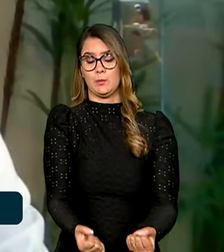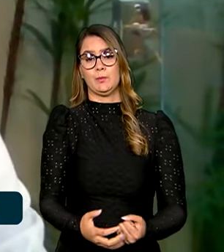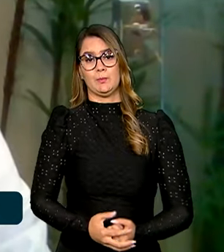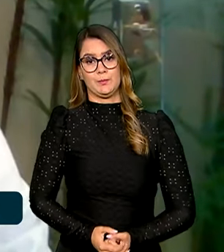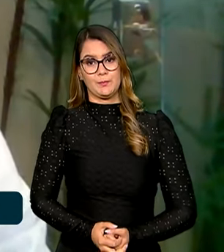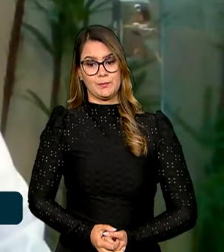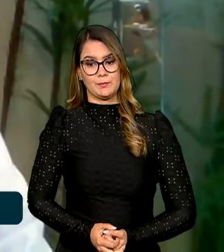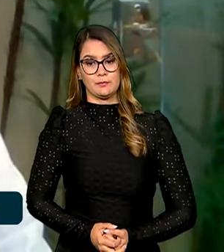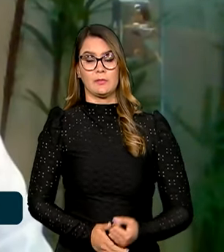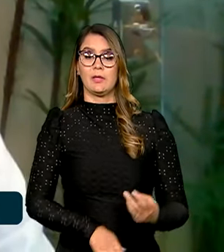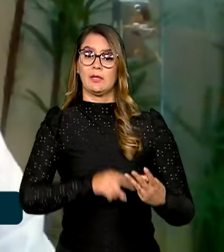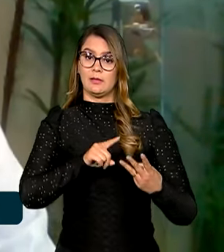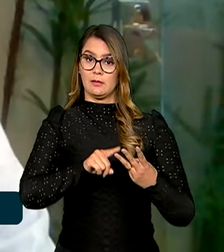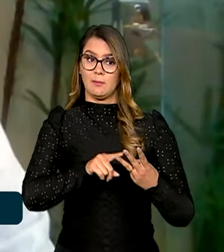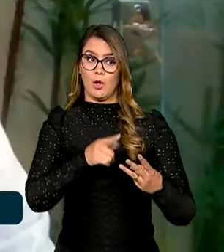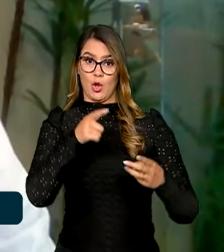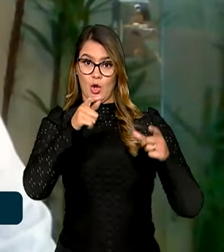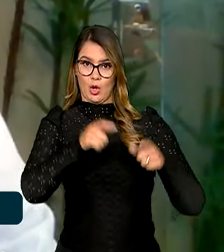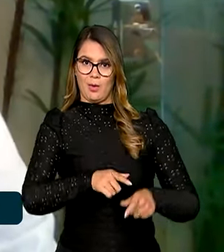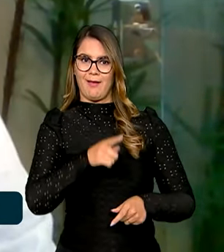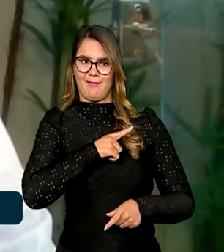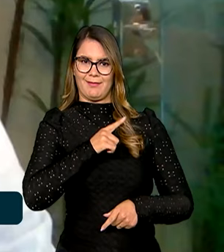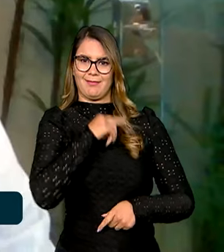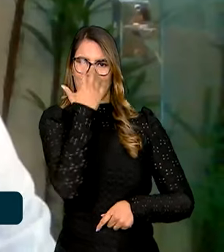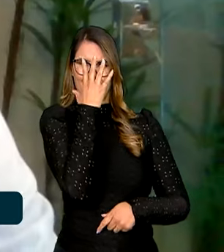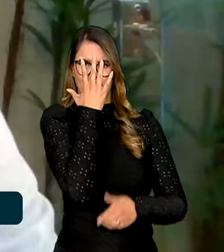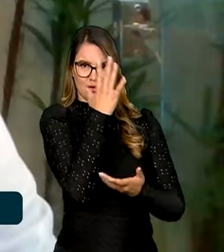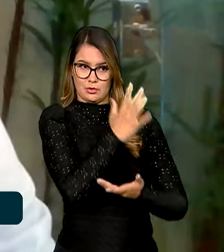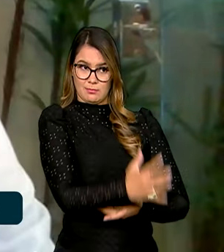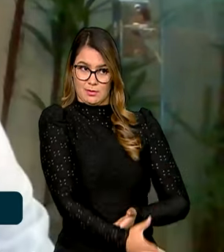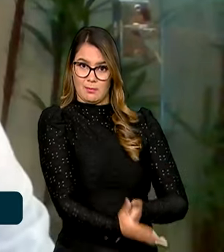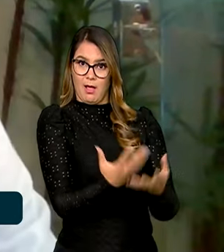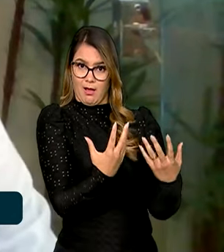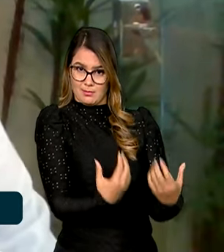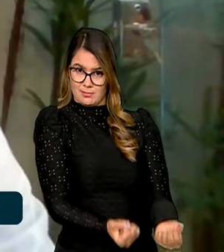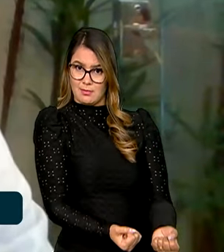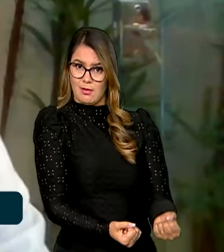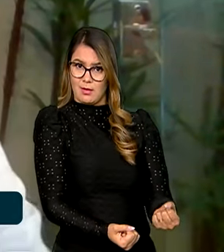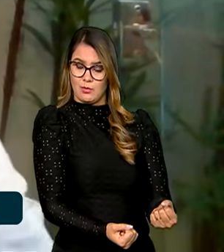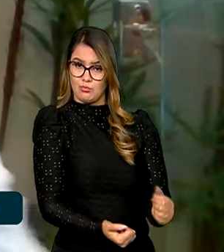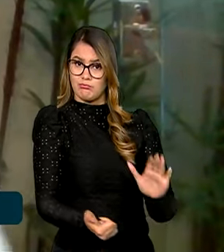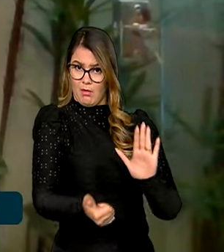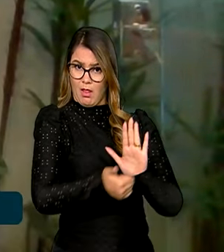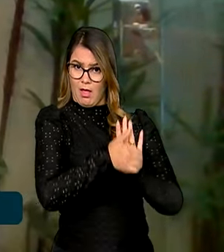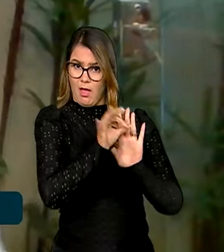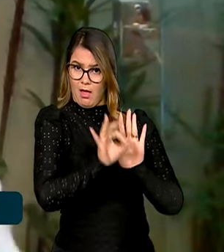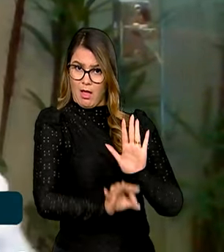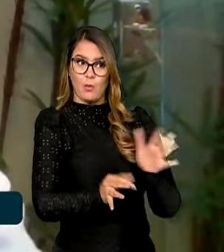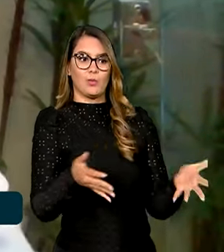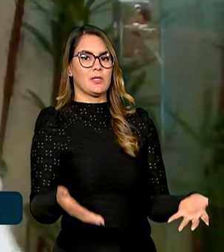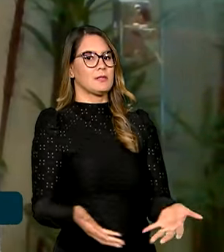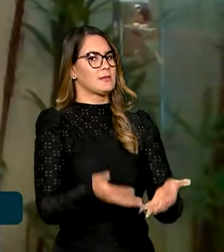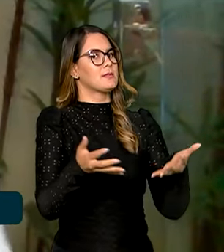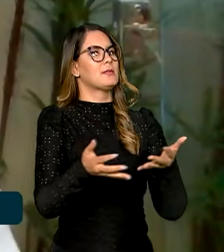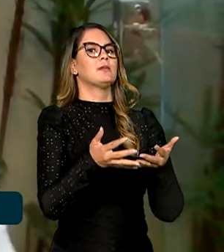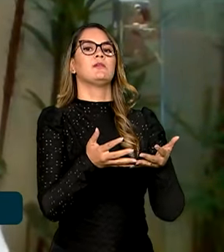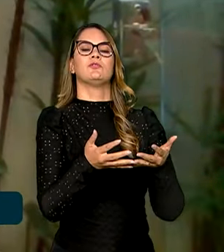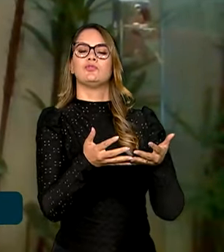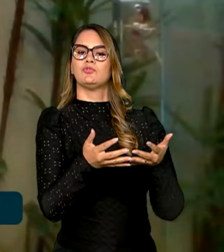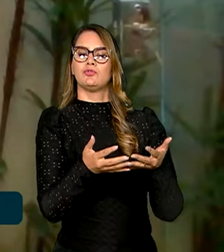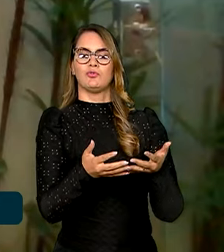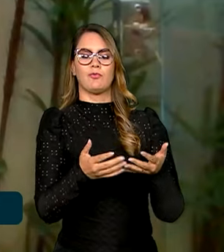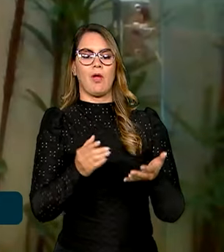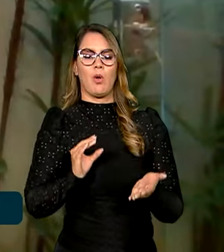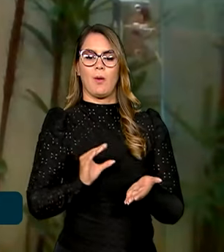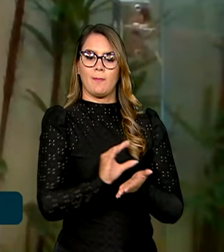E, onde ainda houver desmatamento permitido, legal, nós queremos incentivar também a compensação